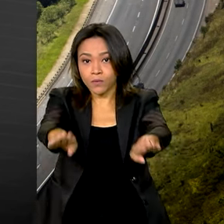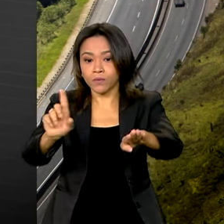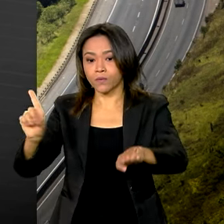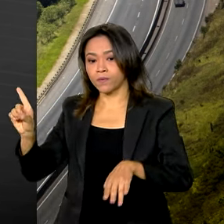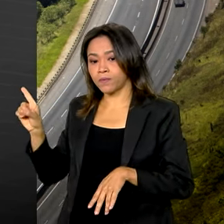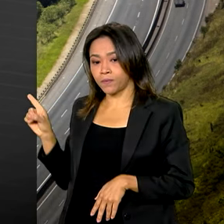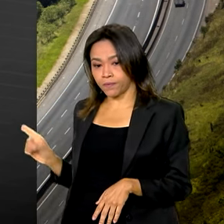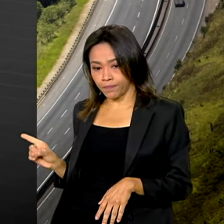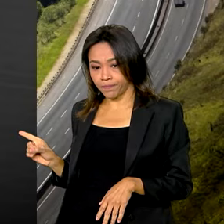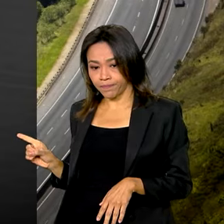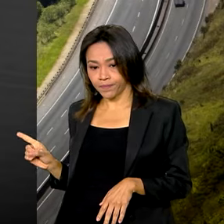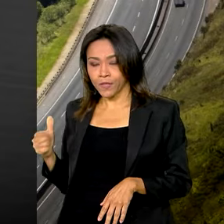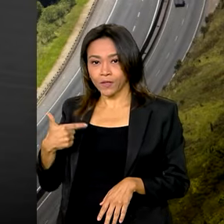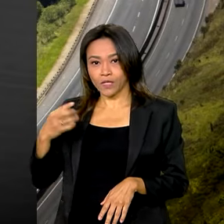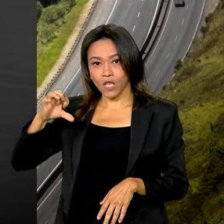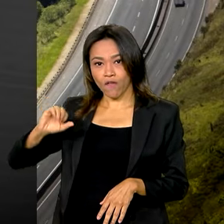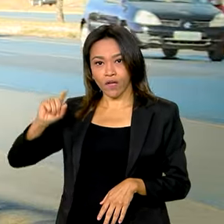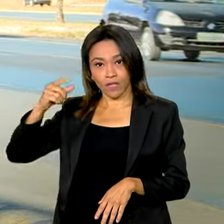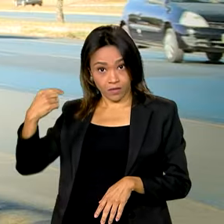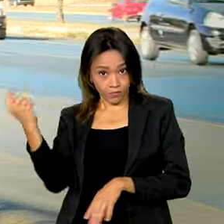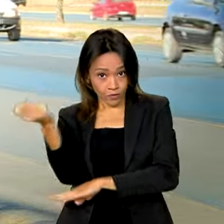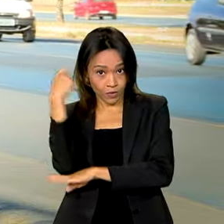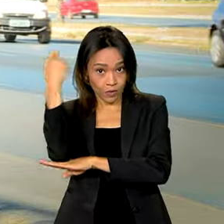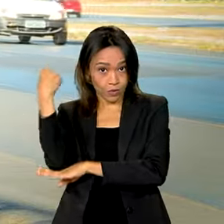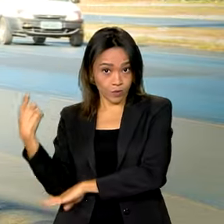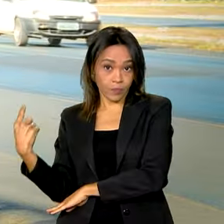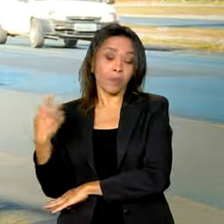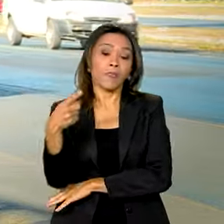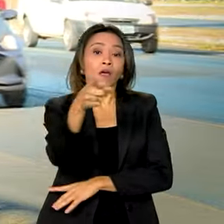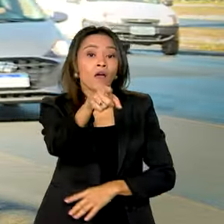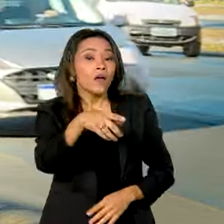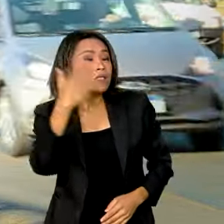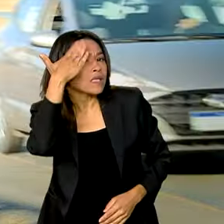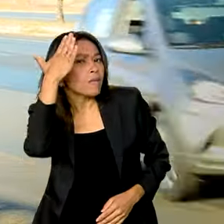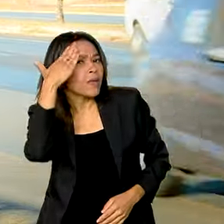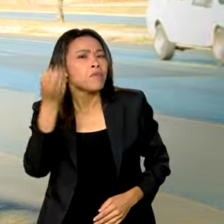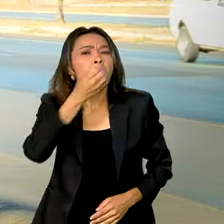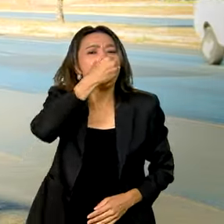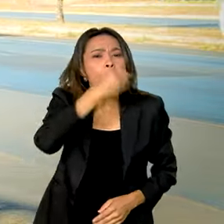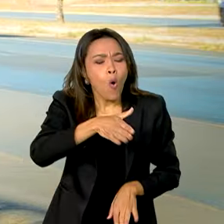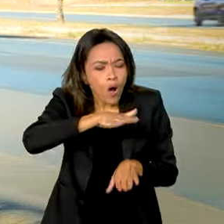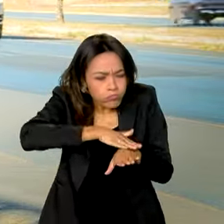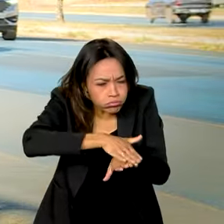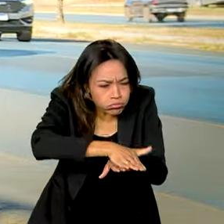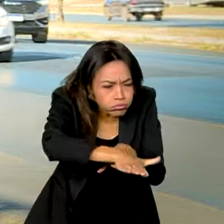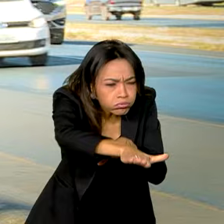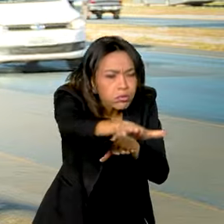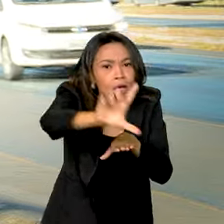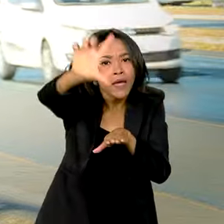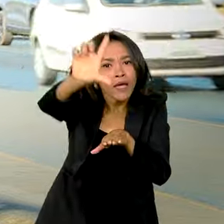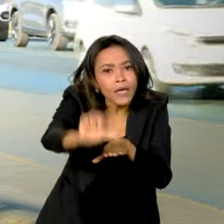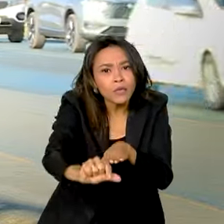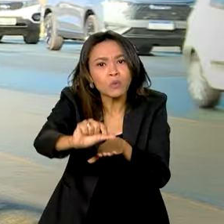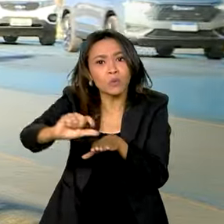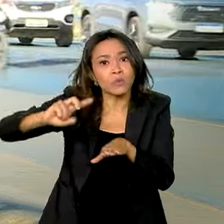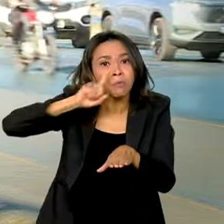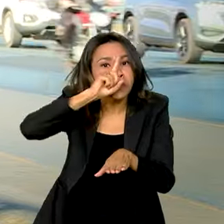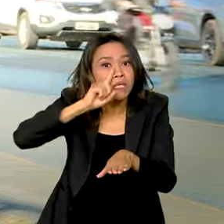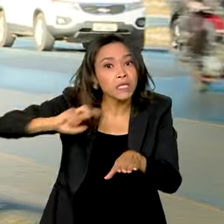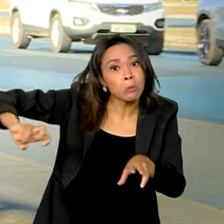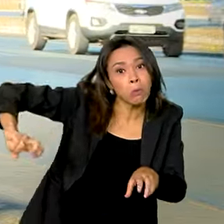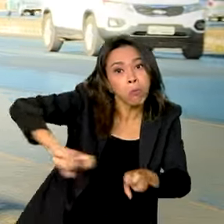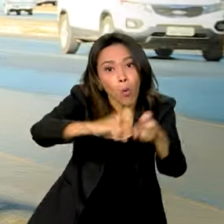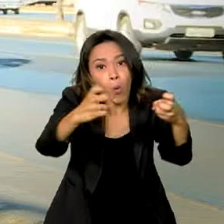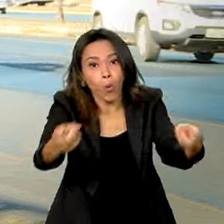-290 no Rio Grande do Sul. A gente sabe que ter boas estradas reduz o número de acidentes e diminui o tempo de